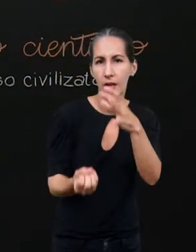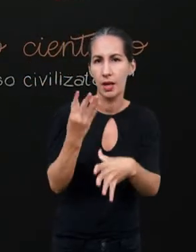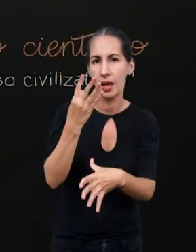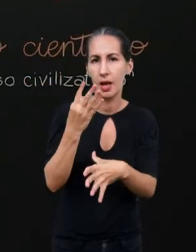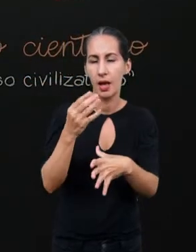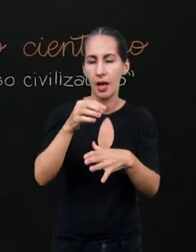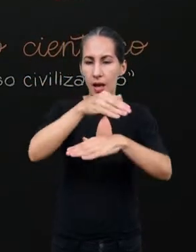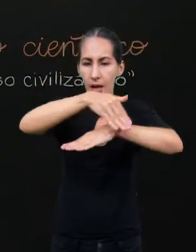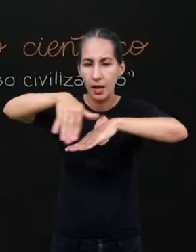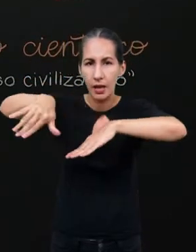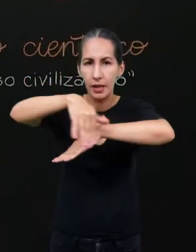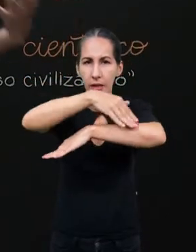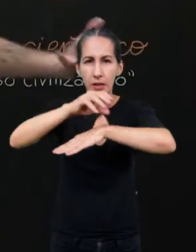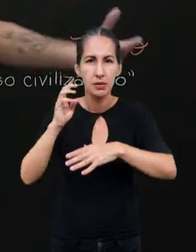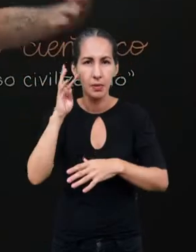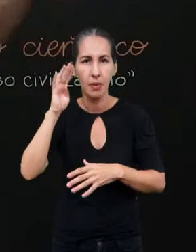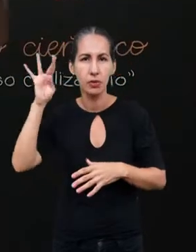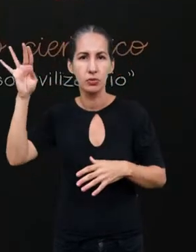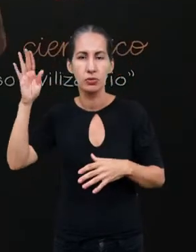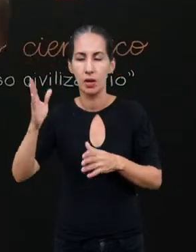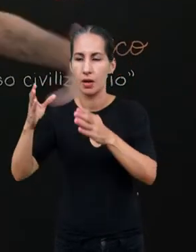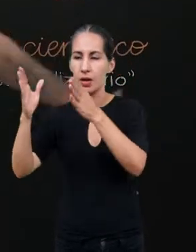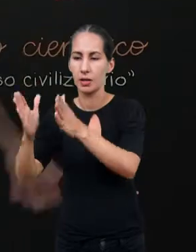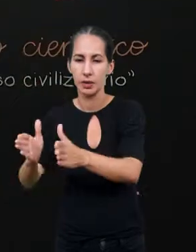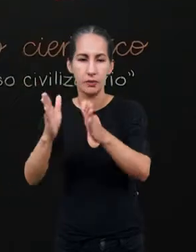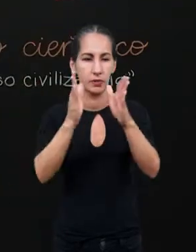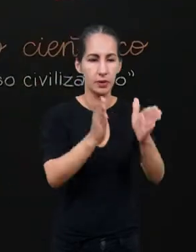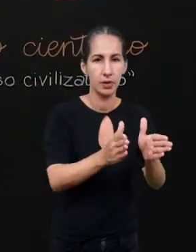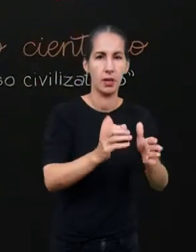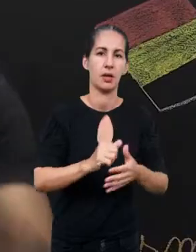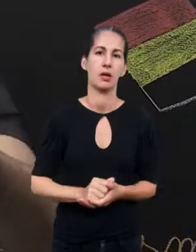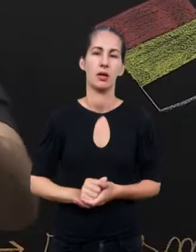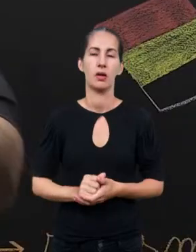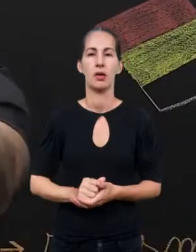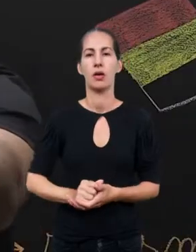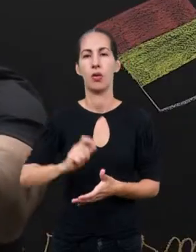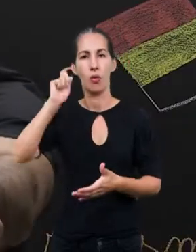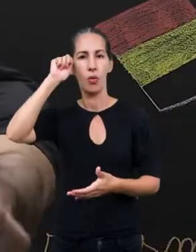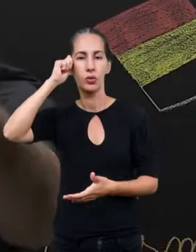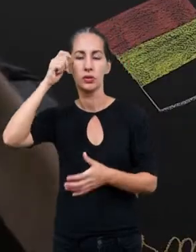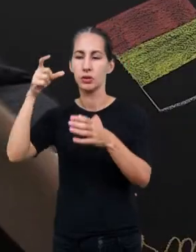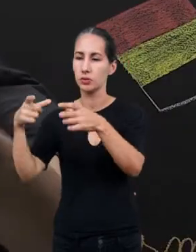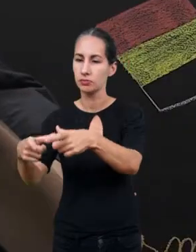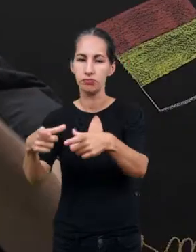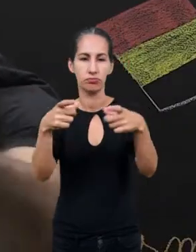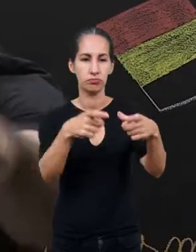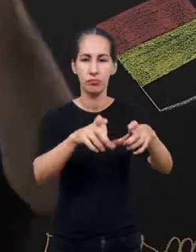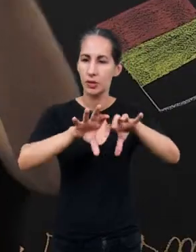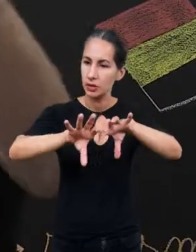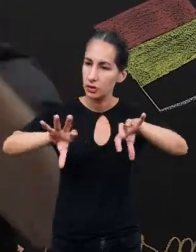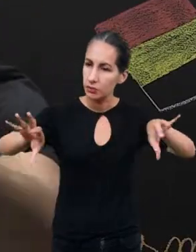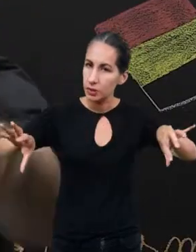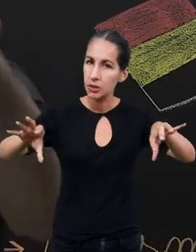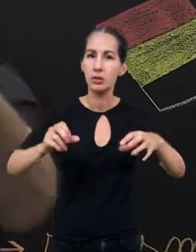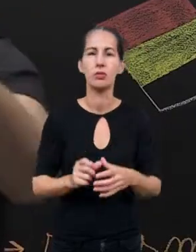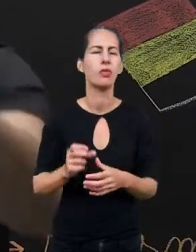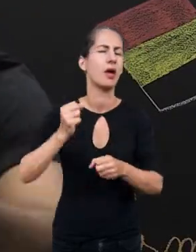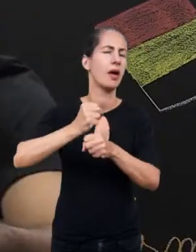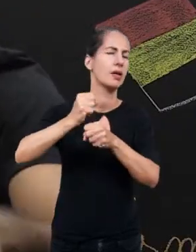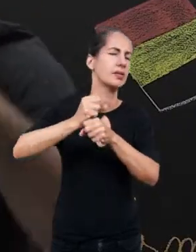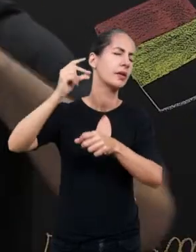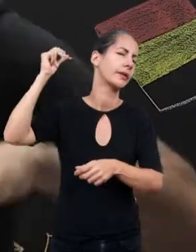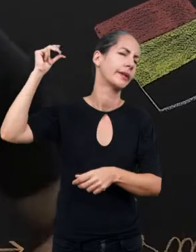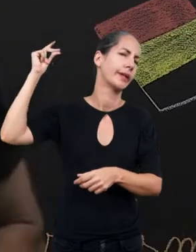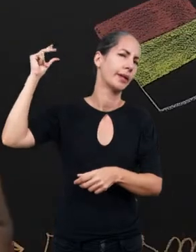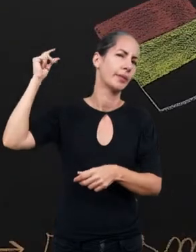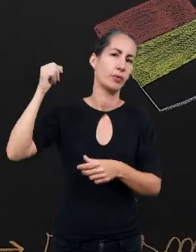linhas imaginárias. Eles vão dividir para eles o continente africano, como se aquelas pessoas que lá estão há séculos, há